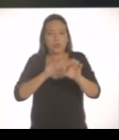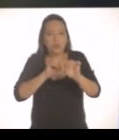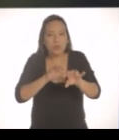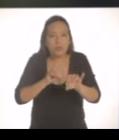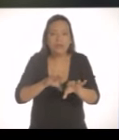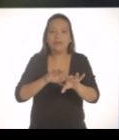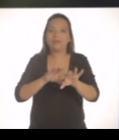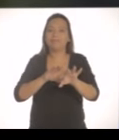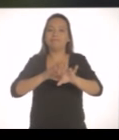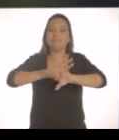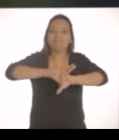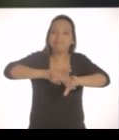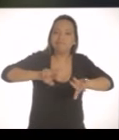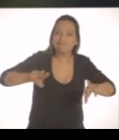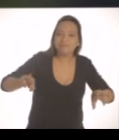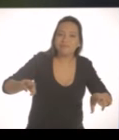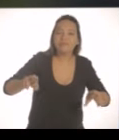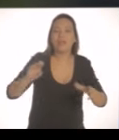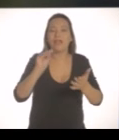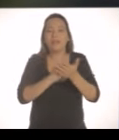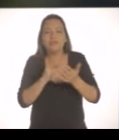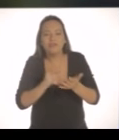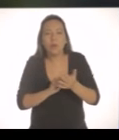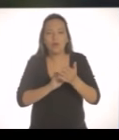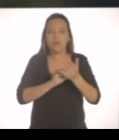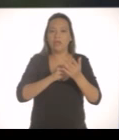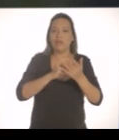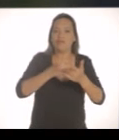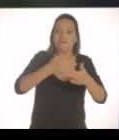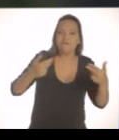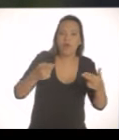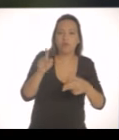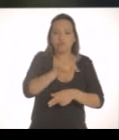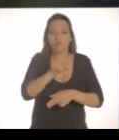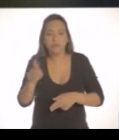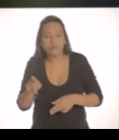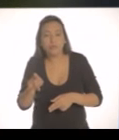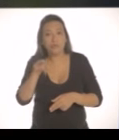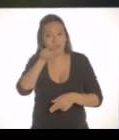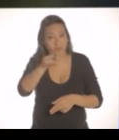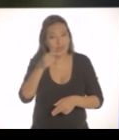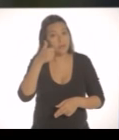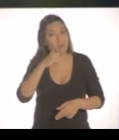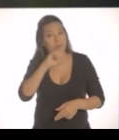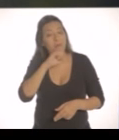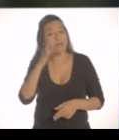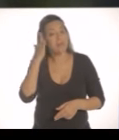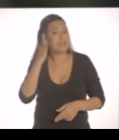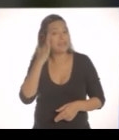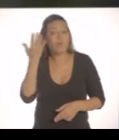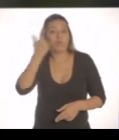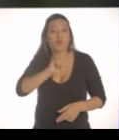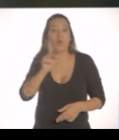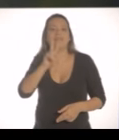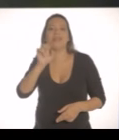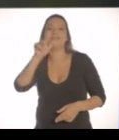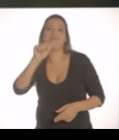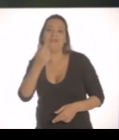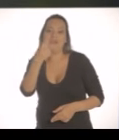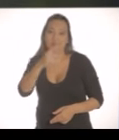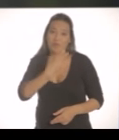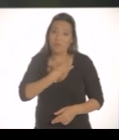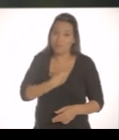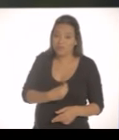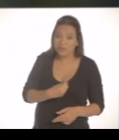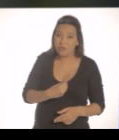Os desafios da educação são imensos. Faltam professores, estrutura e creche. Você que é mãe e não consegue vaga para o seu filho, sabe